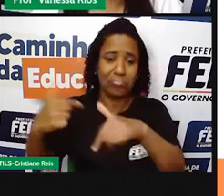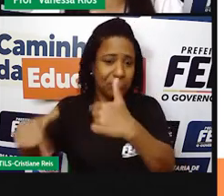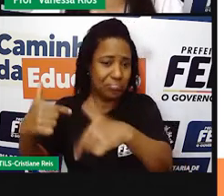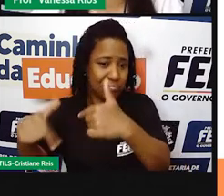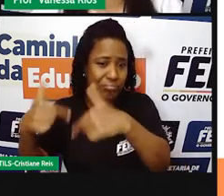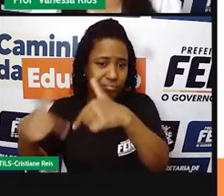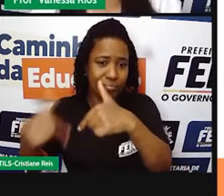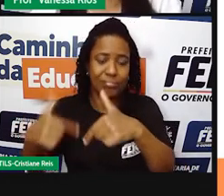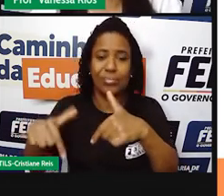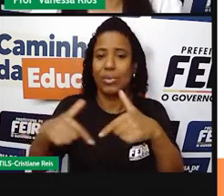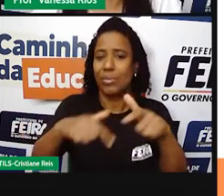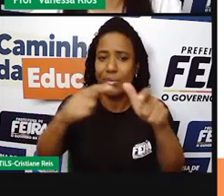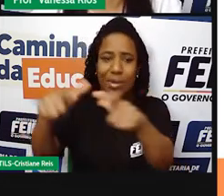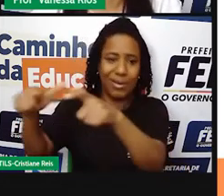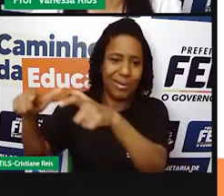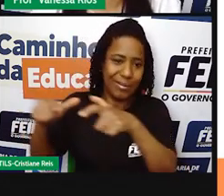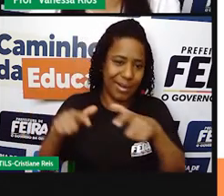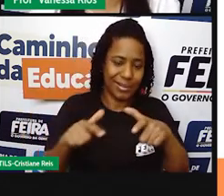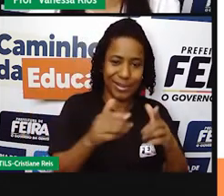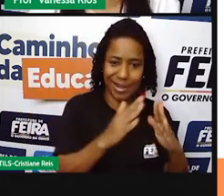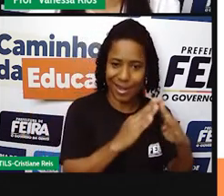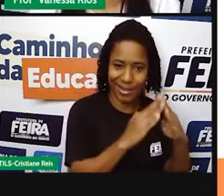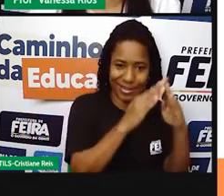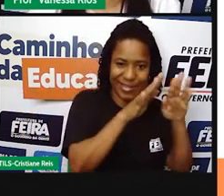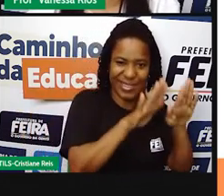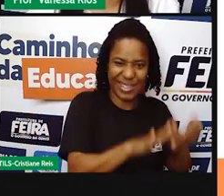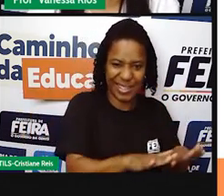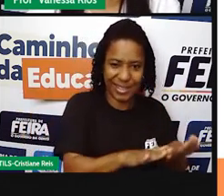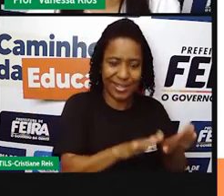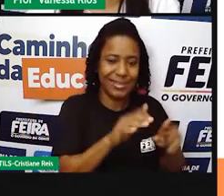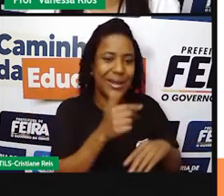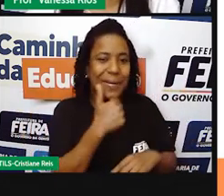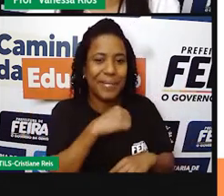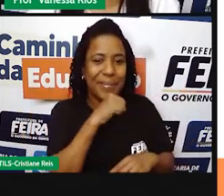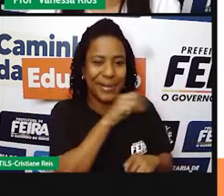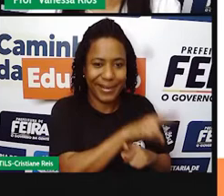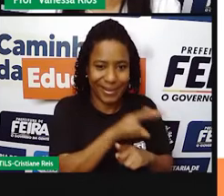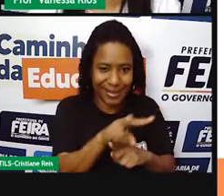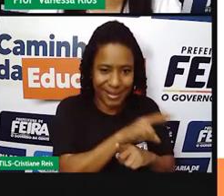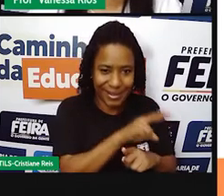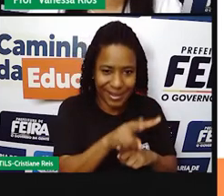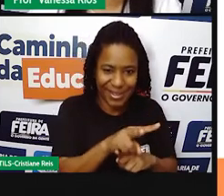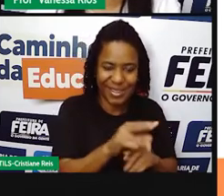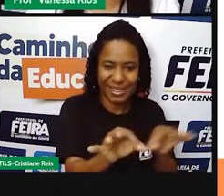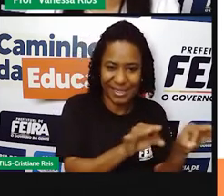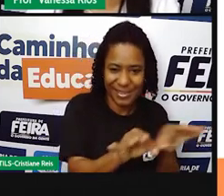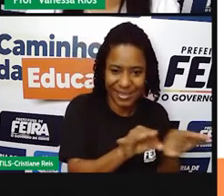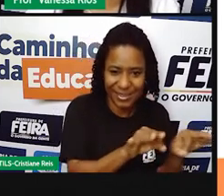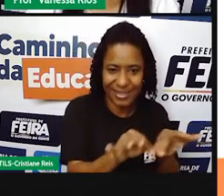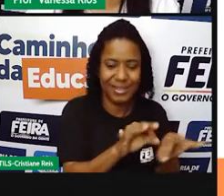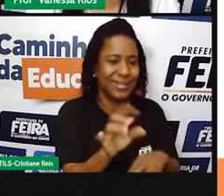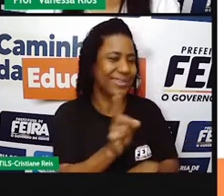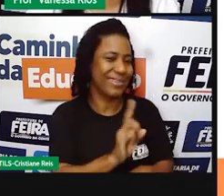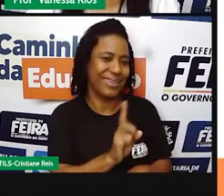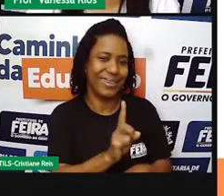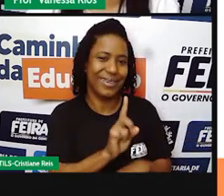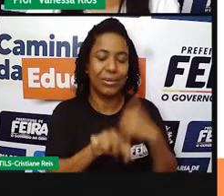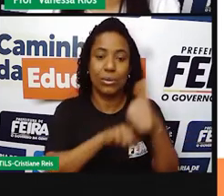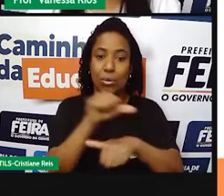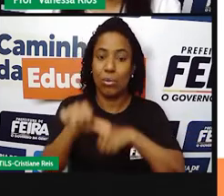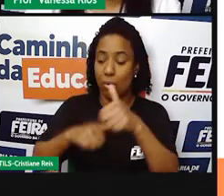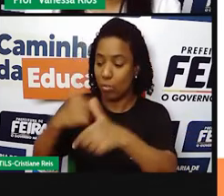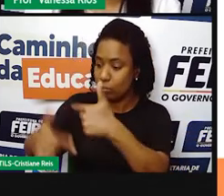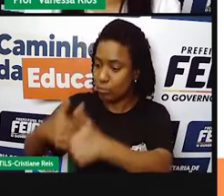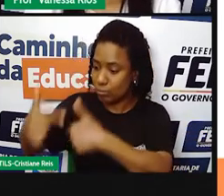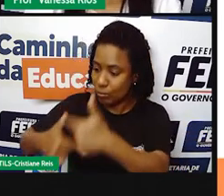de dona de casa, o de mãe, que só cuidava ali dos filhos. Então, muitas mudanças começaram a acontecer nessa